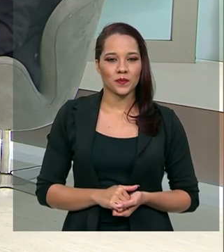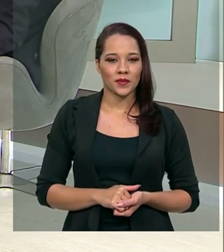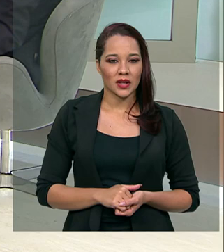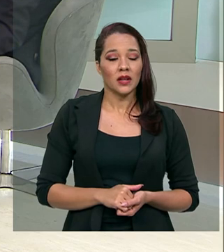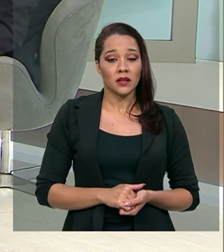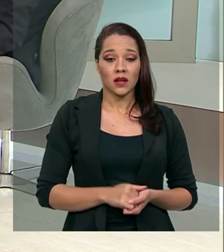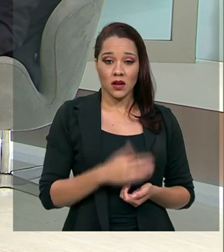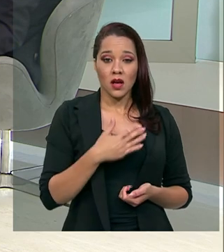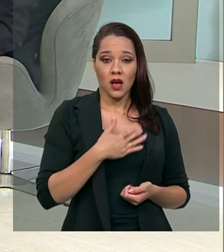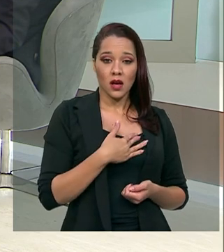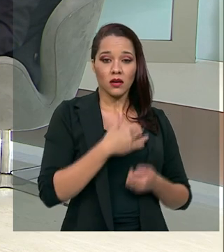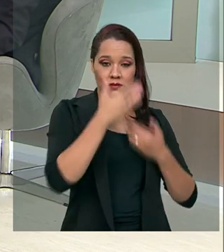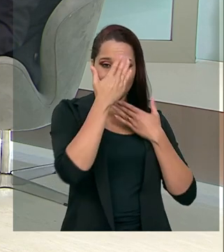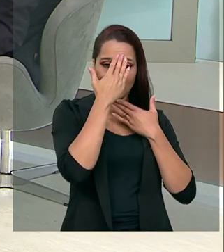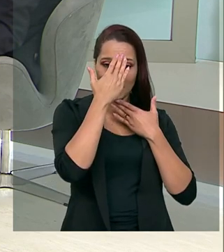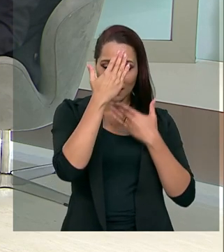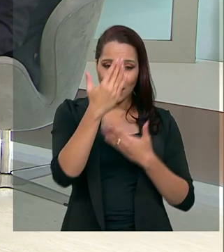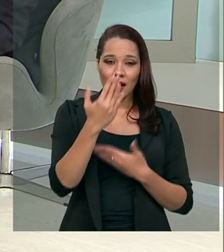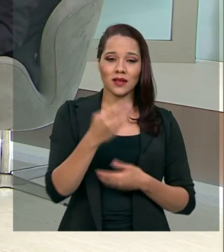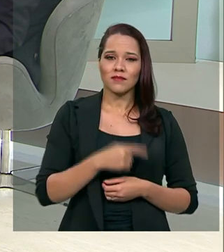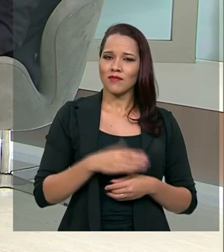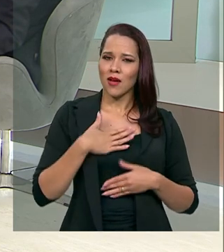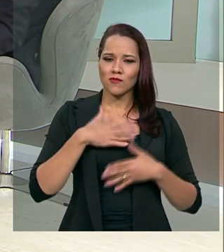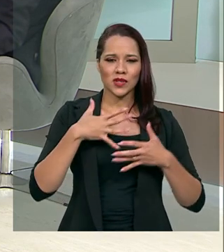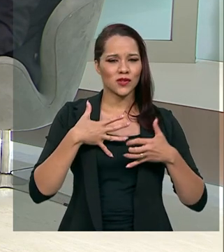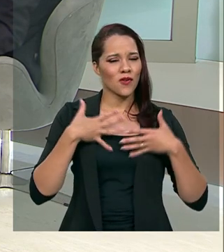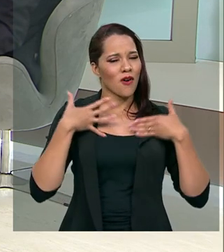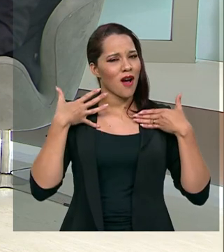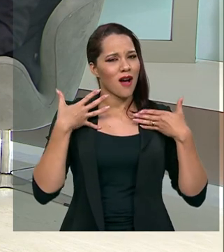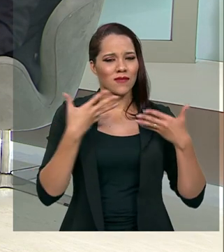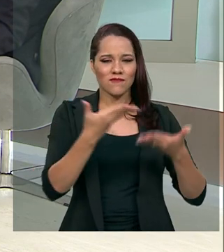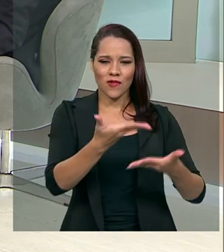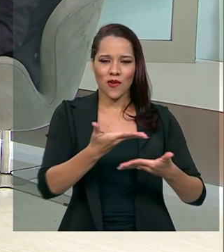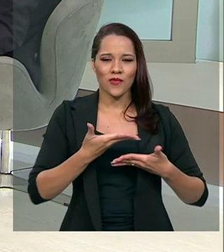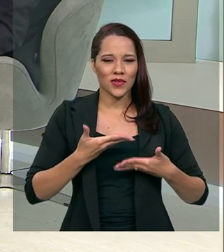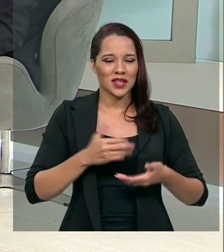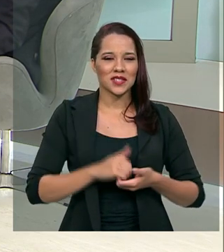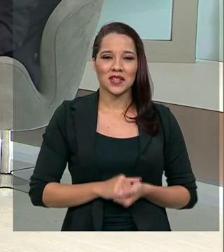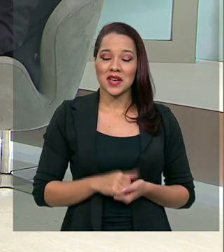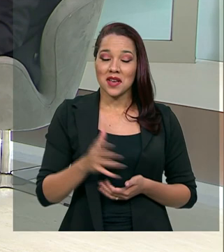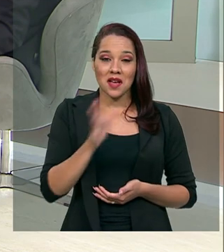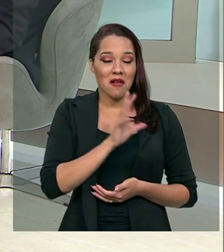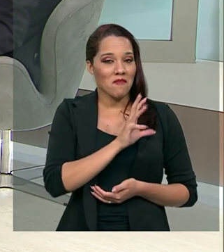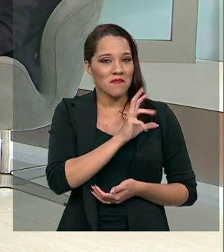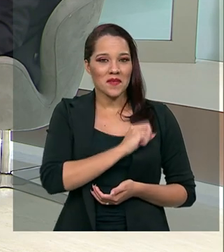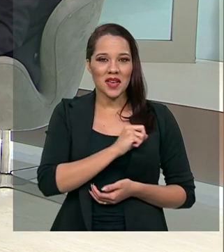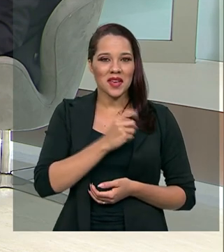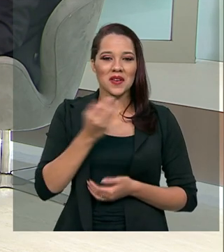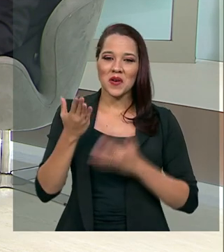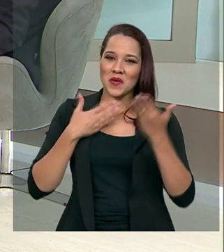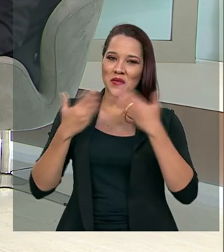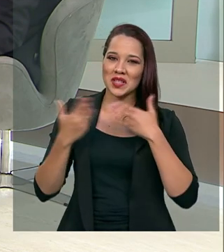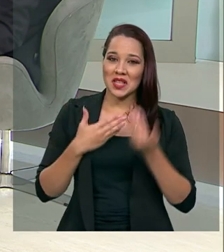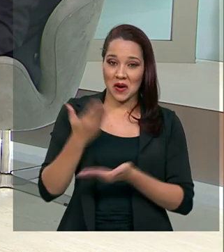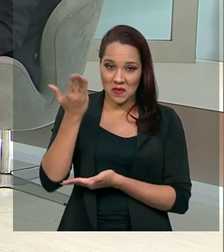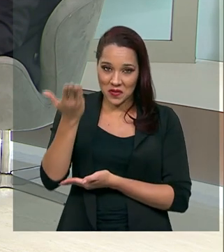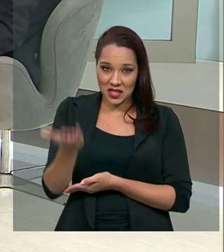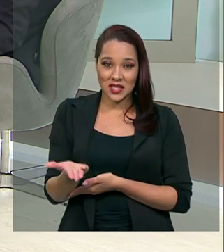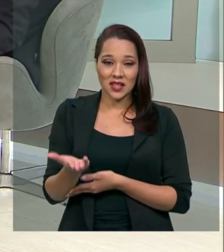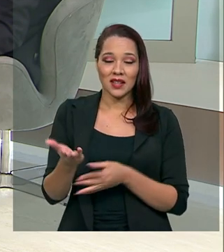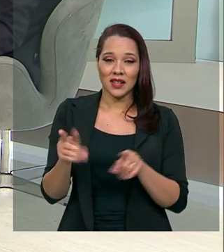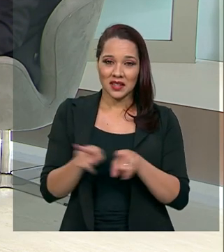Obrigado, eu fiquei muito honrado com o seu convite e adorei trocar ideias com você